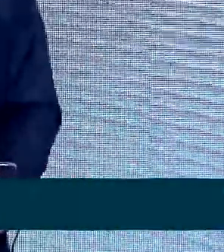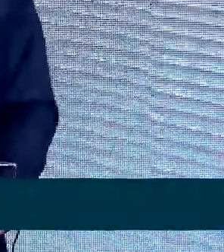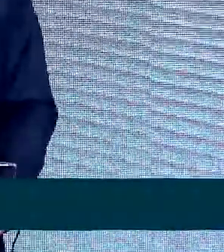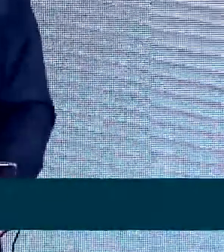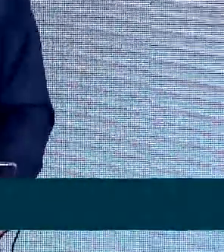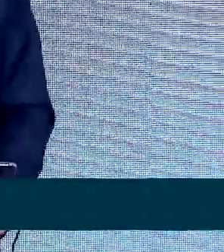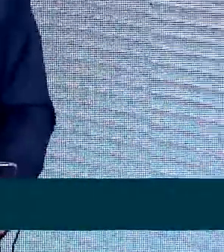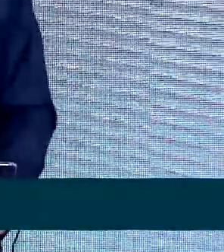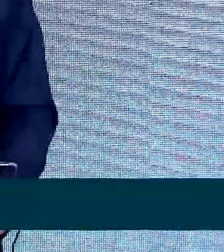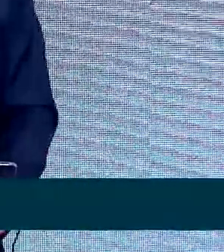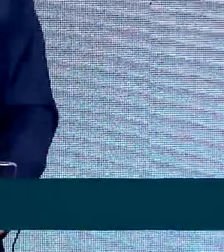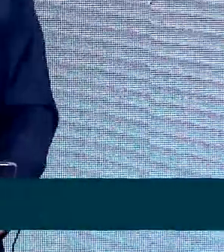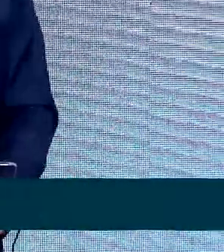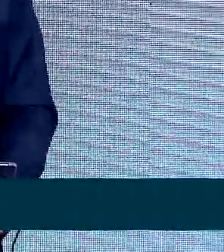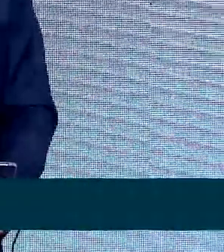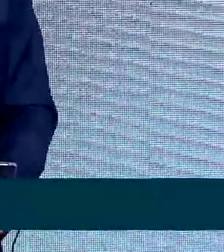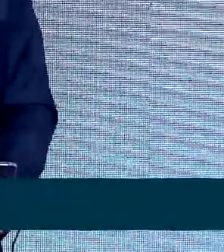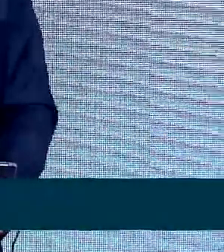em carteira assinada.